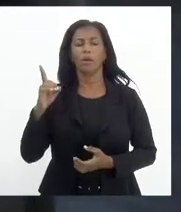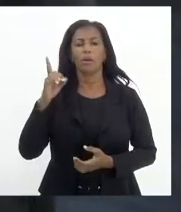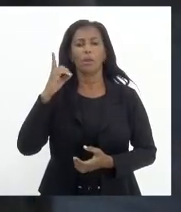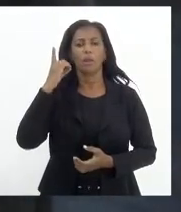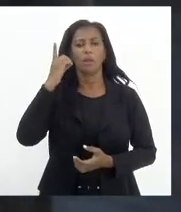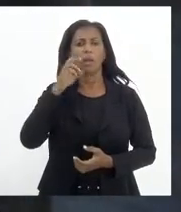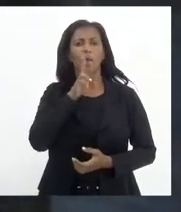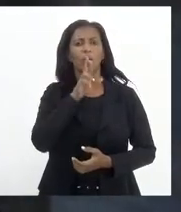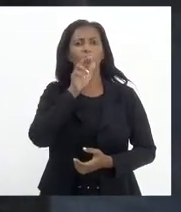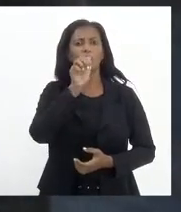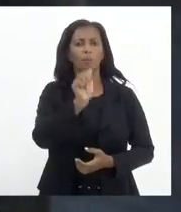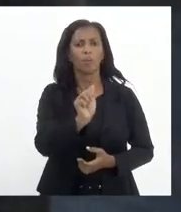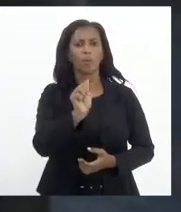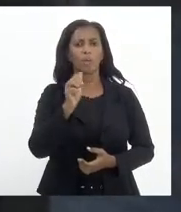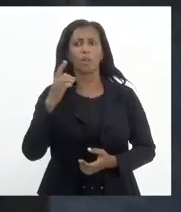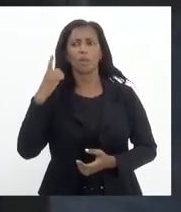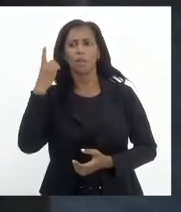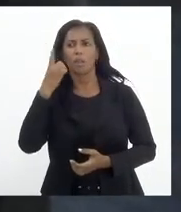Pacheco.